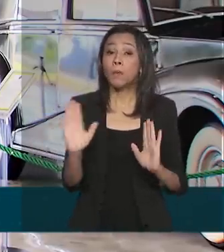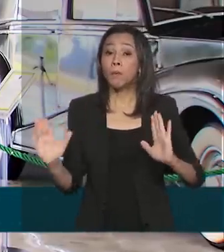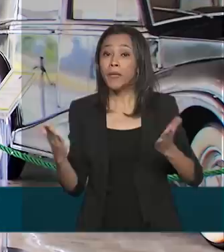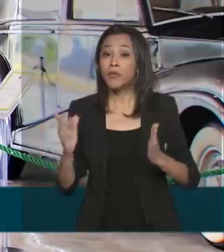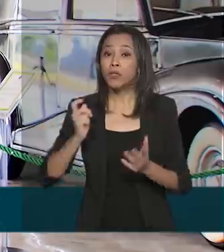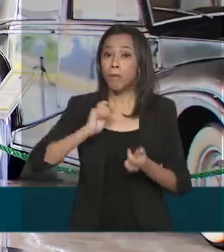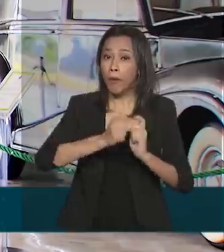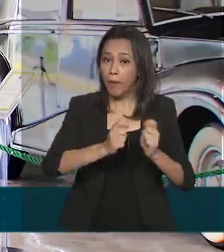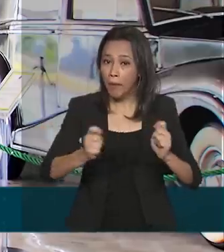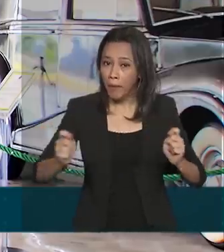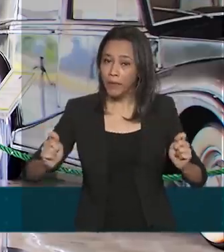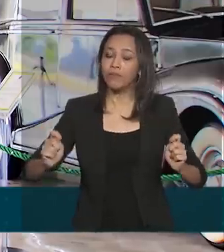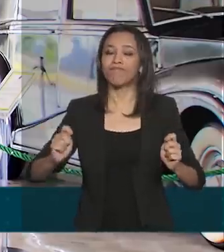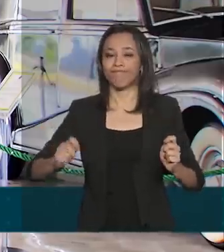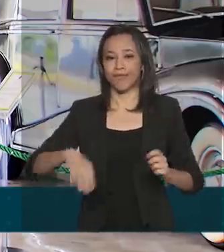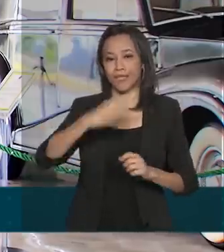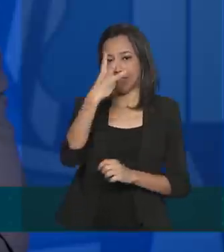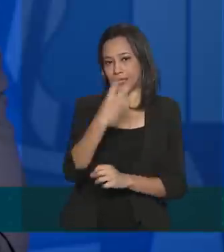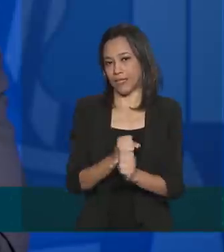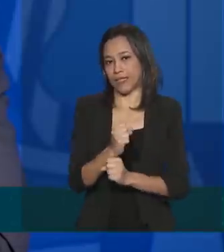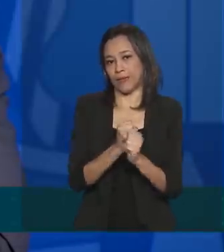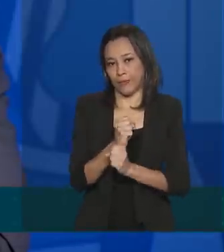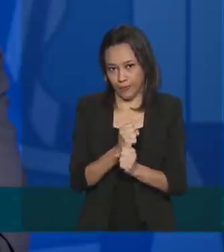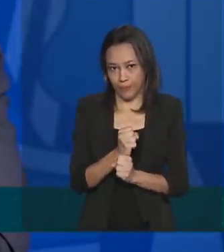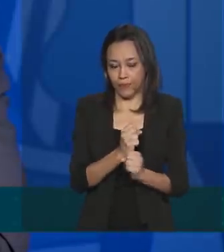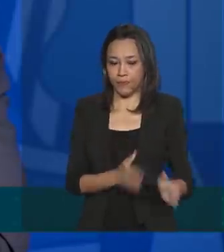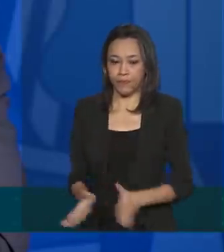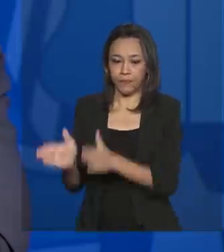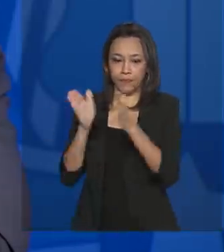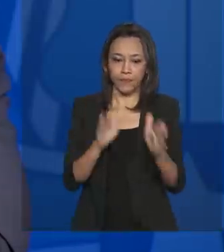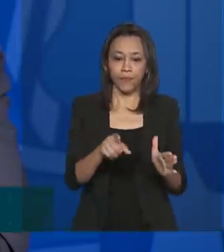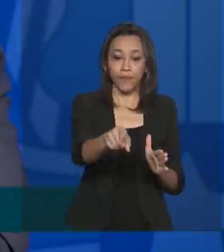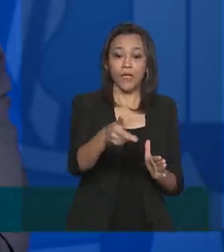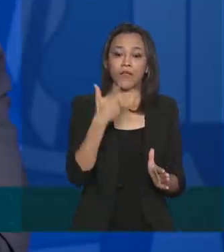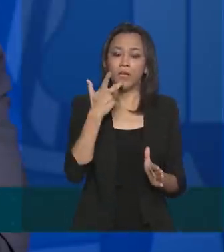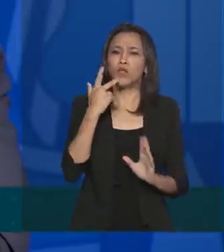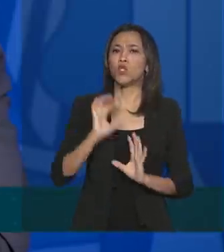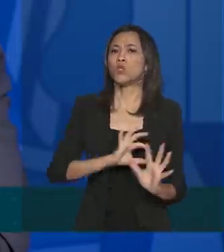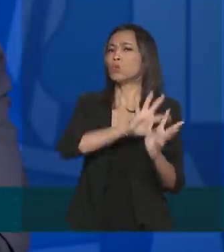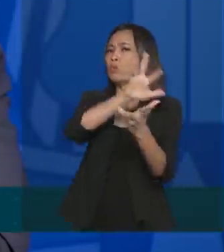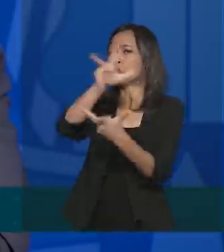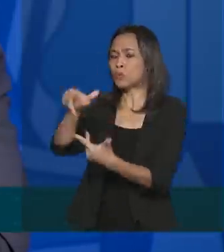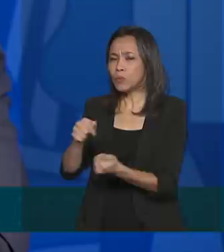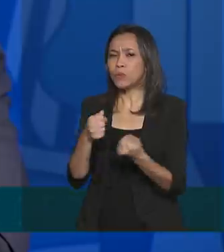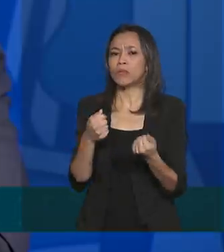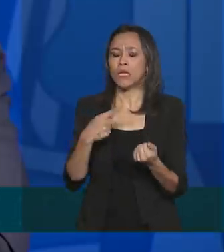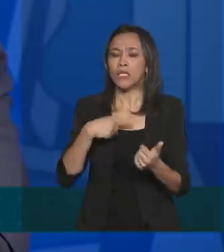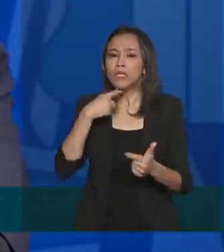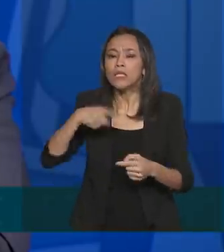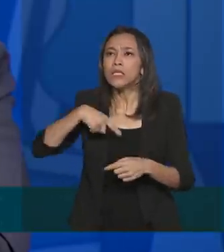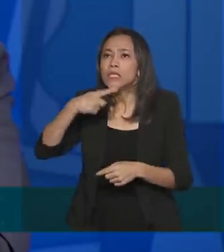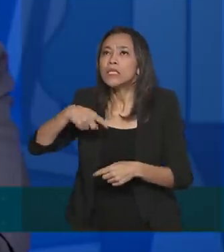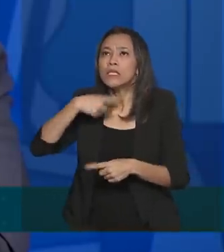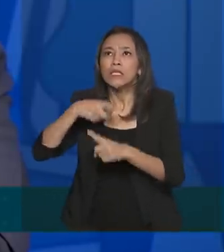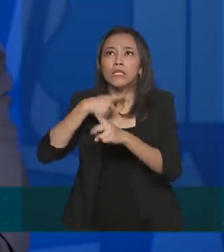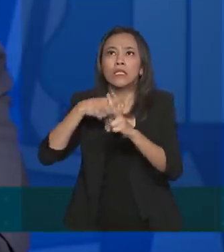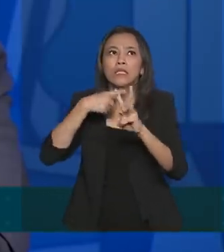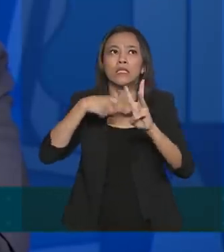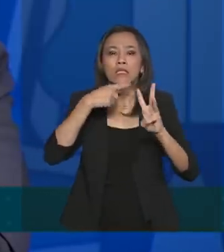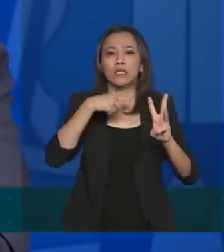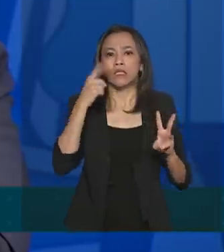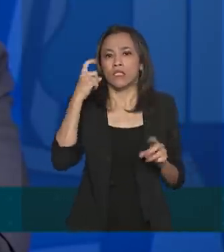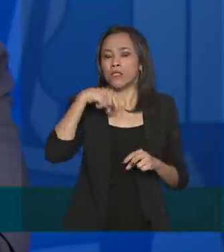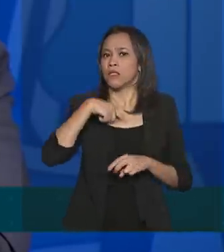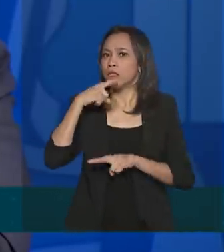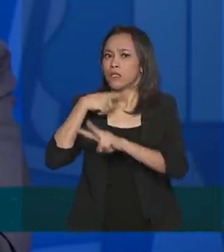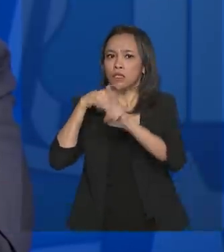empréstimo será de três anos. No mundo, o debate tem sido da dificuldade que as empresas que estão passando pela crise